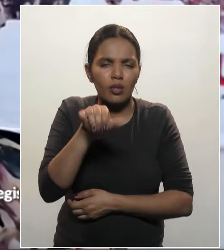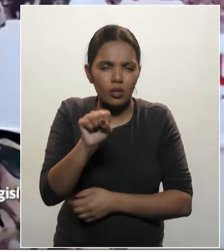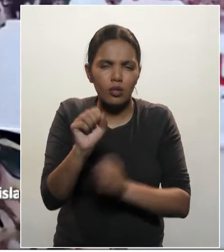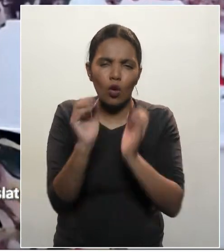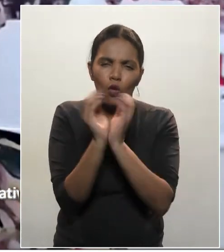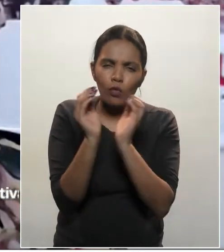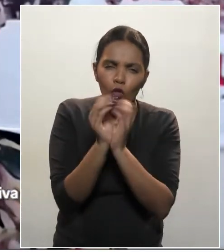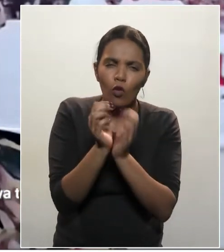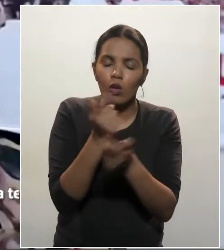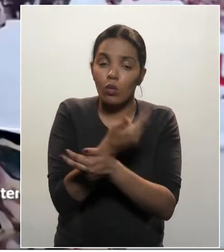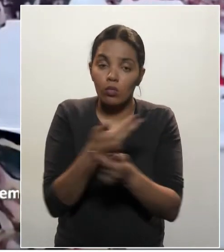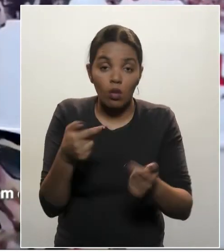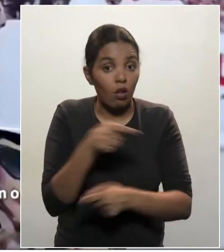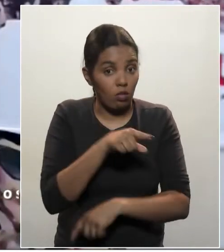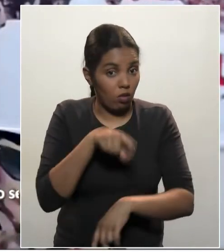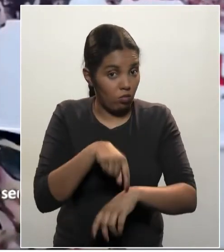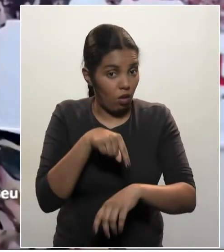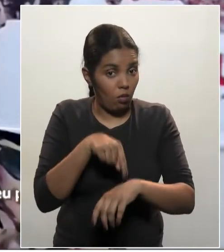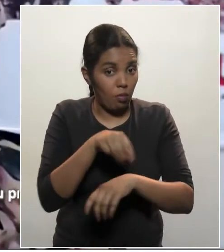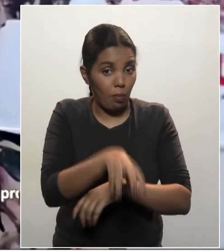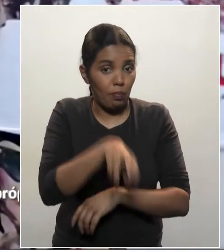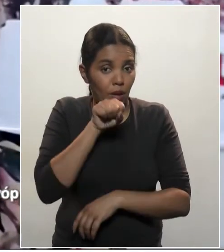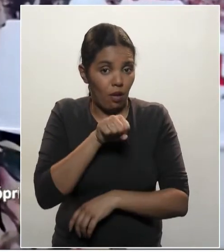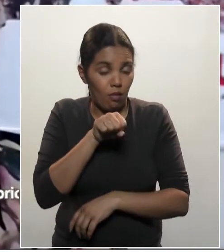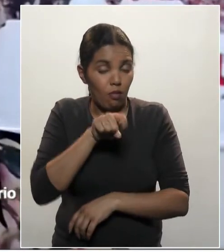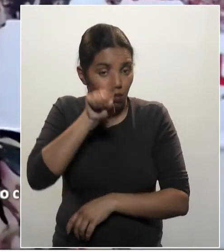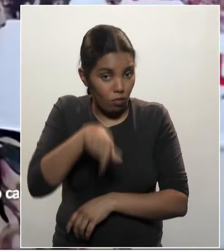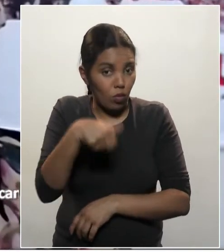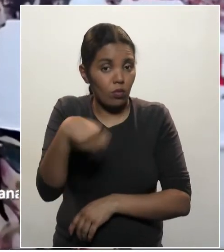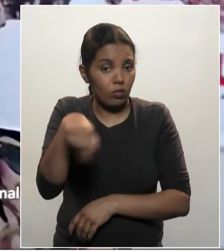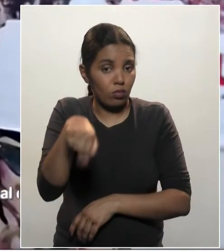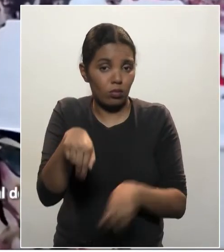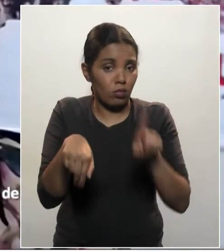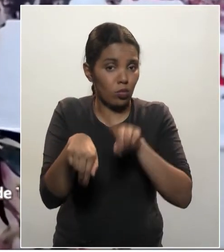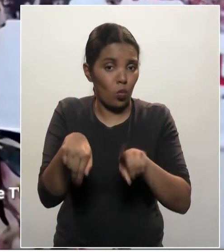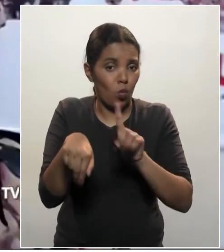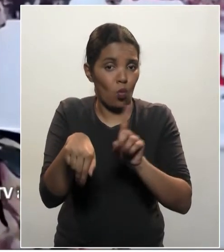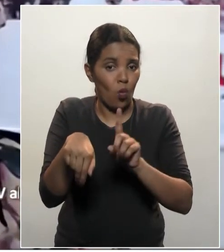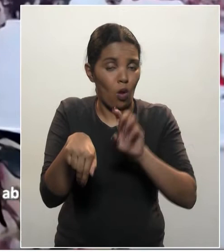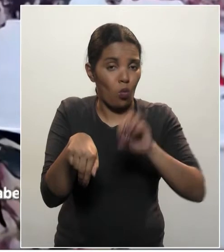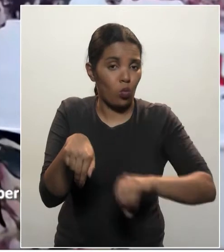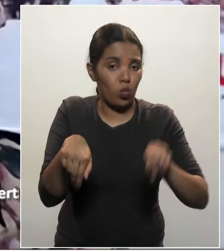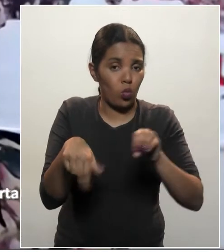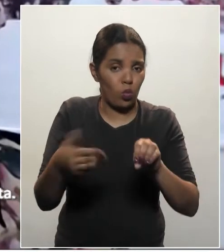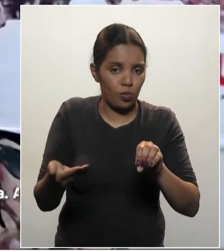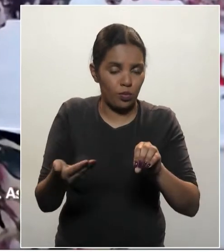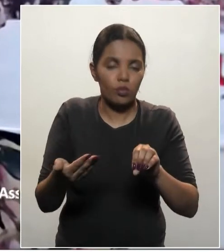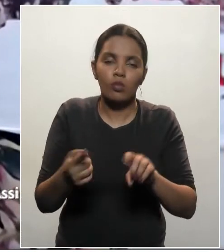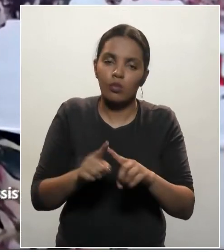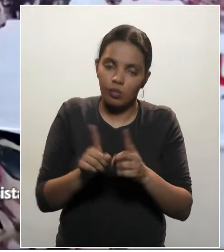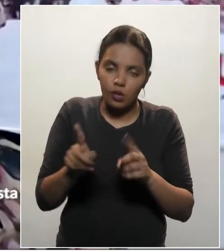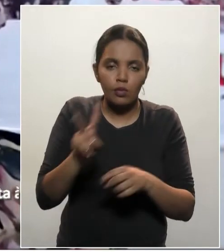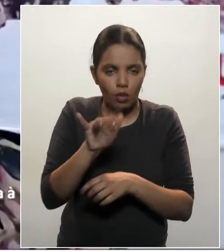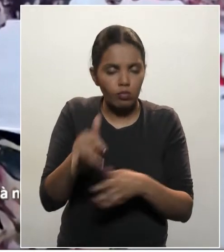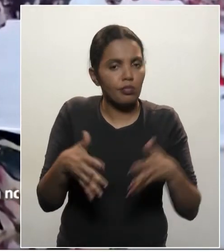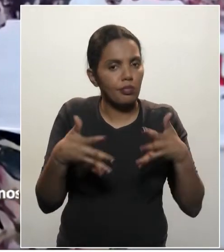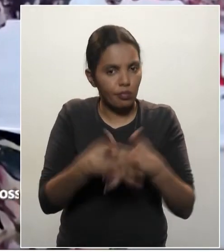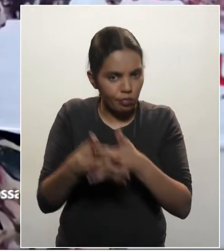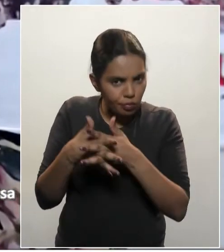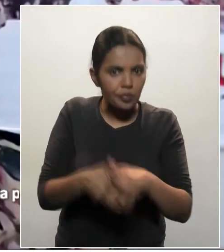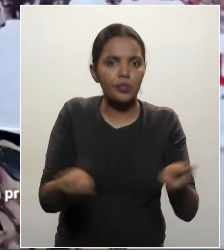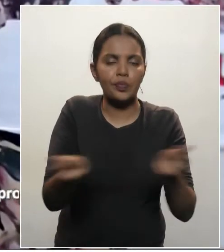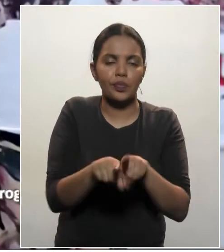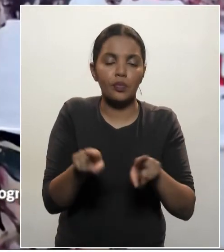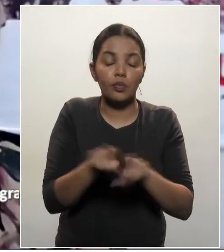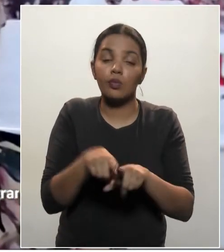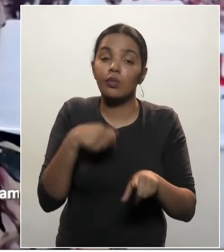o prazo para colher em novembro, e não em outubro. Mesmo, isso vai dificultar para que ele tenha essa quantidade